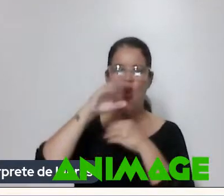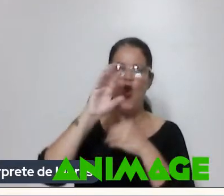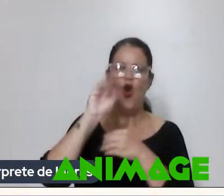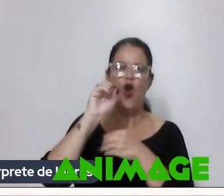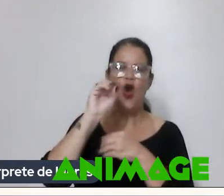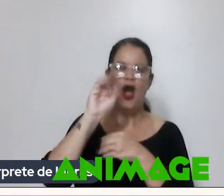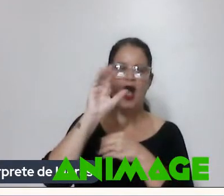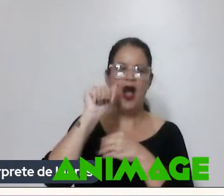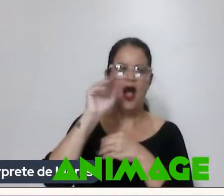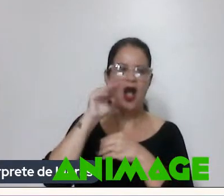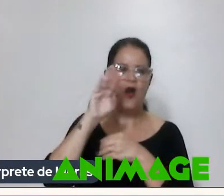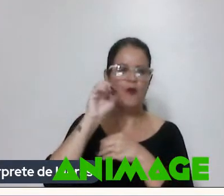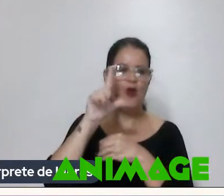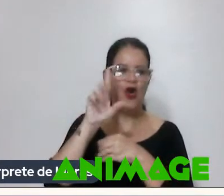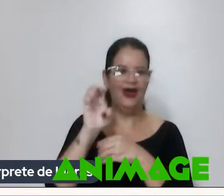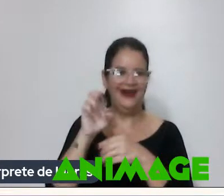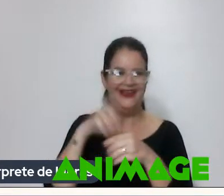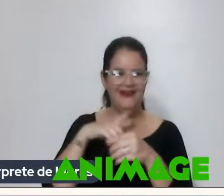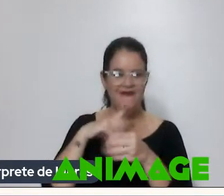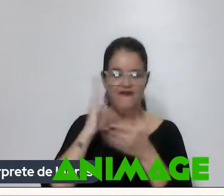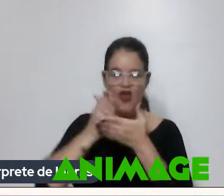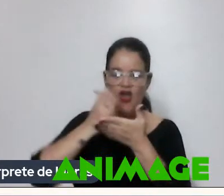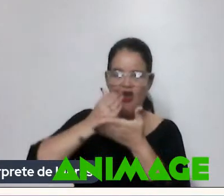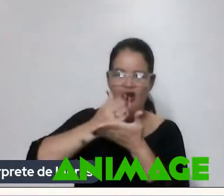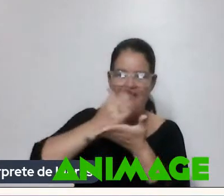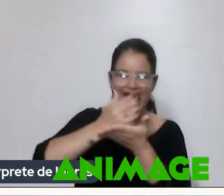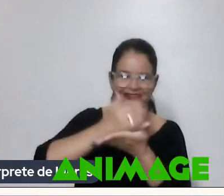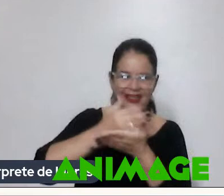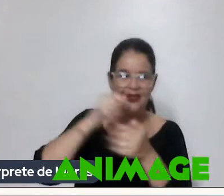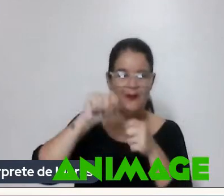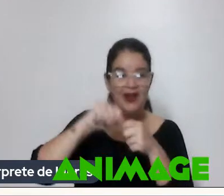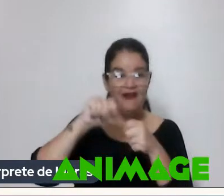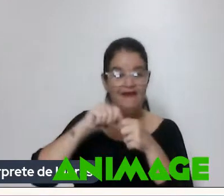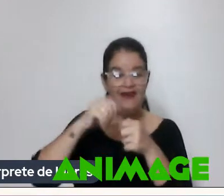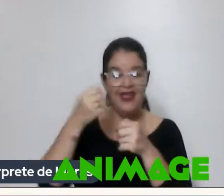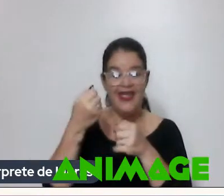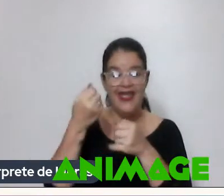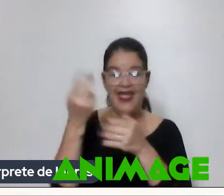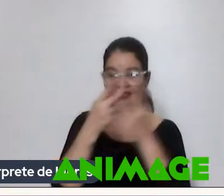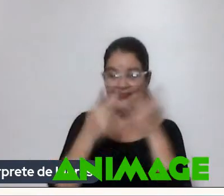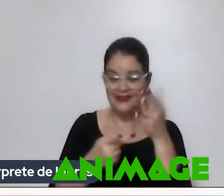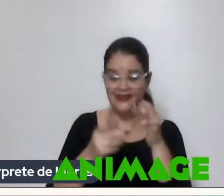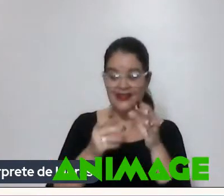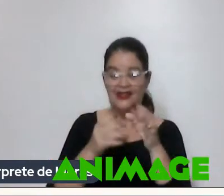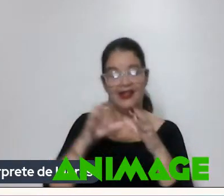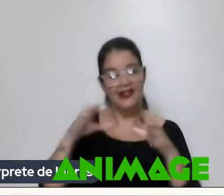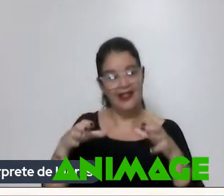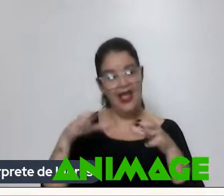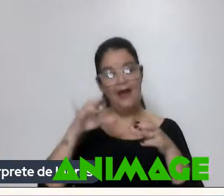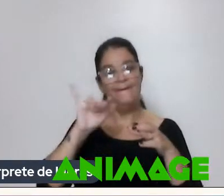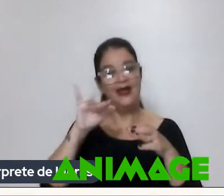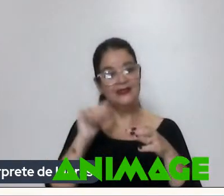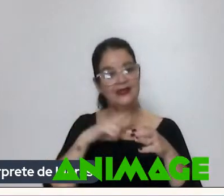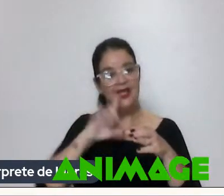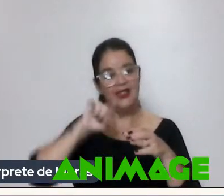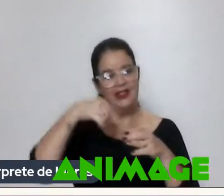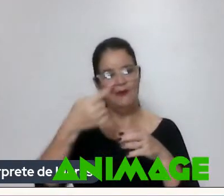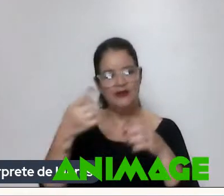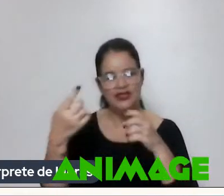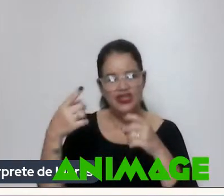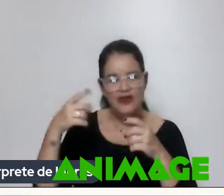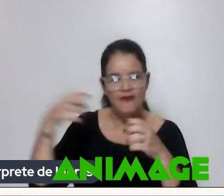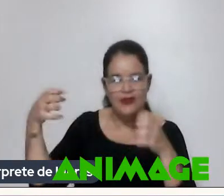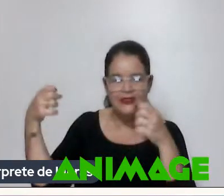cortando Essas fatias Para ter a animação Da massinha E depois fez Isso num traveling Aproximando Por uma fenda